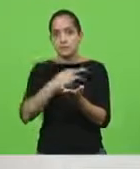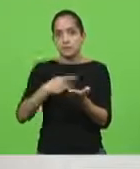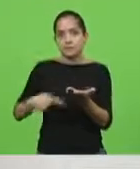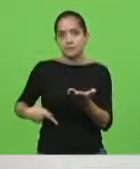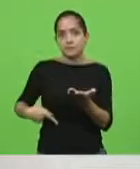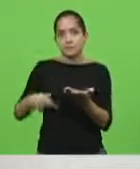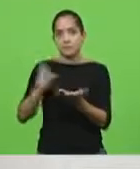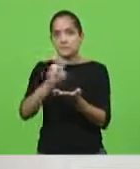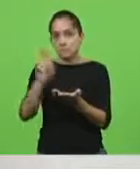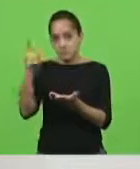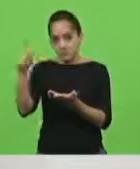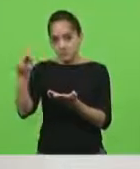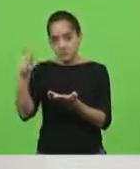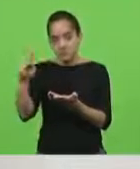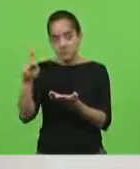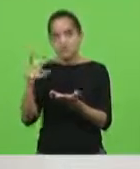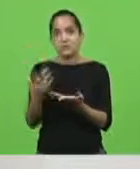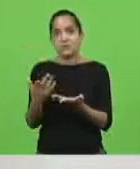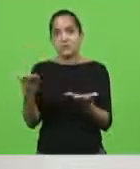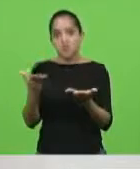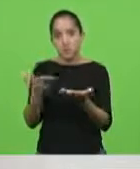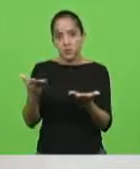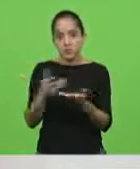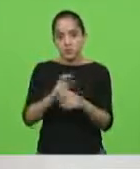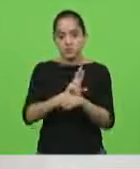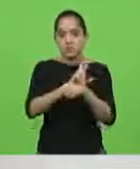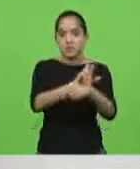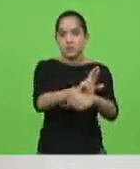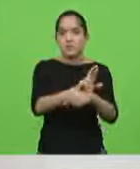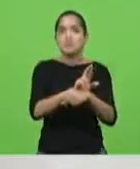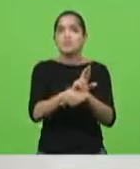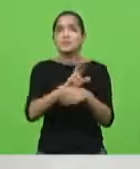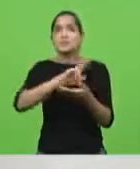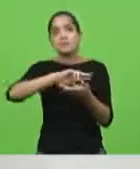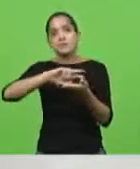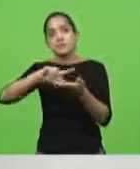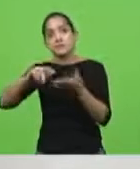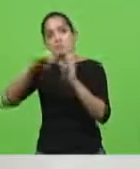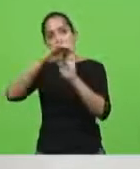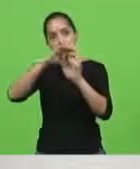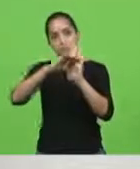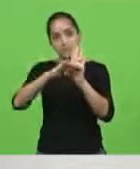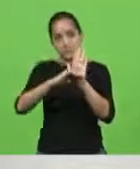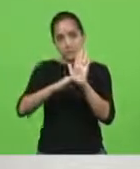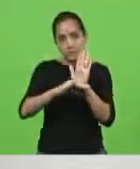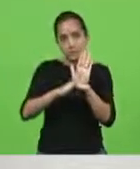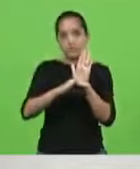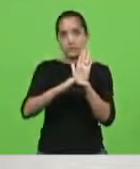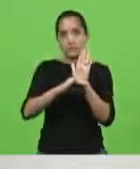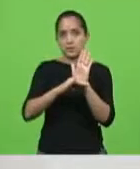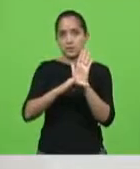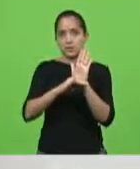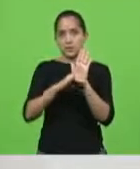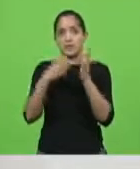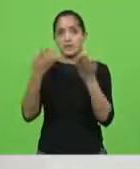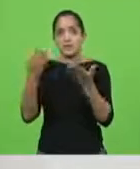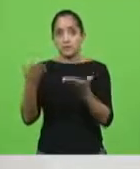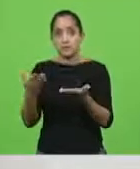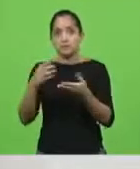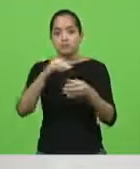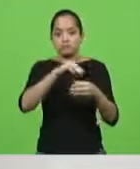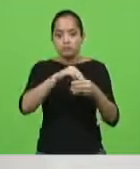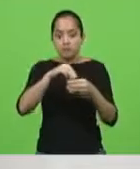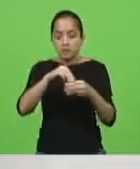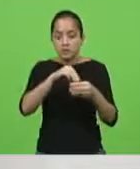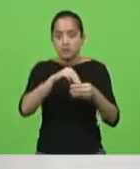de falar em seu nome, inclusive, trazendo para a FECAM as inúmeras pautas que V. Exª tem advogado pelos municípios